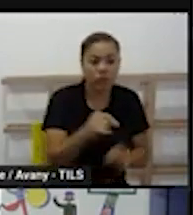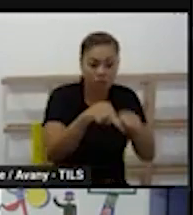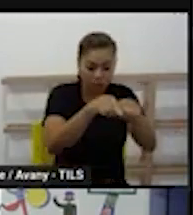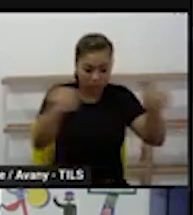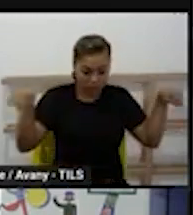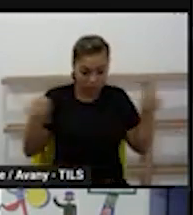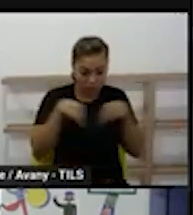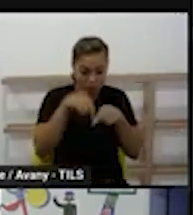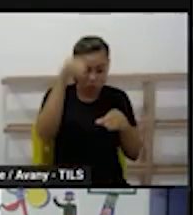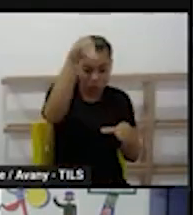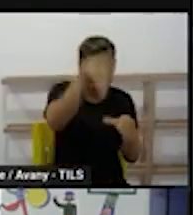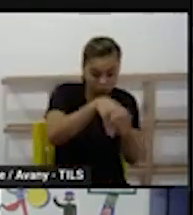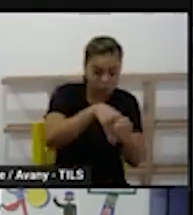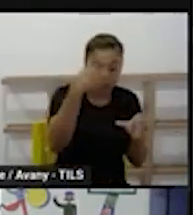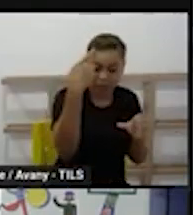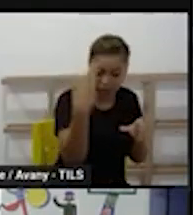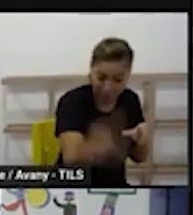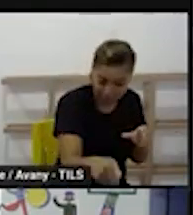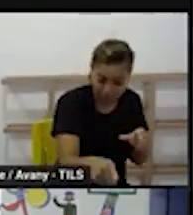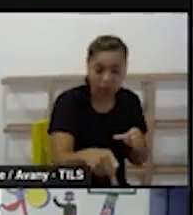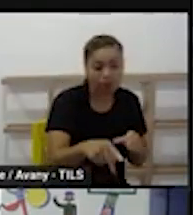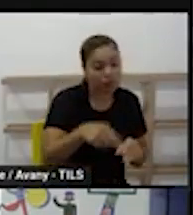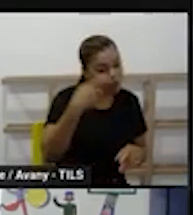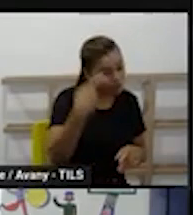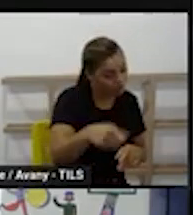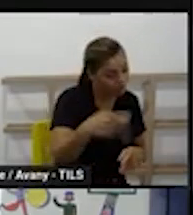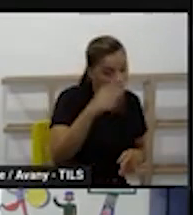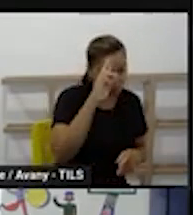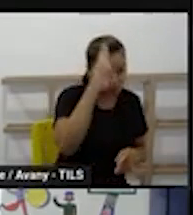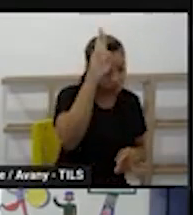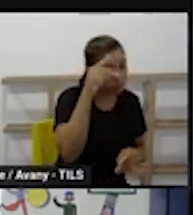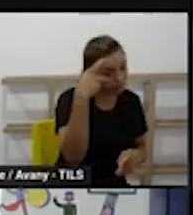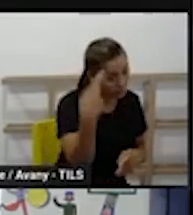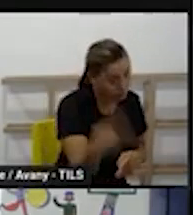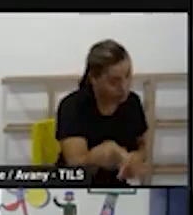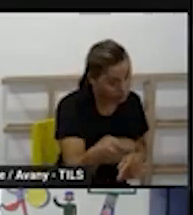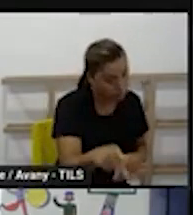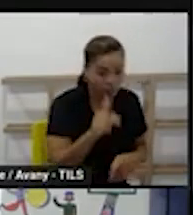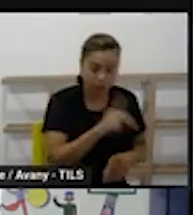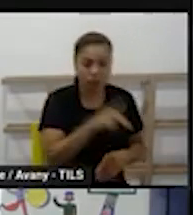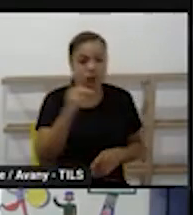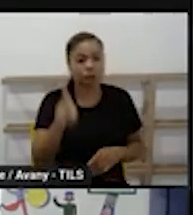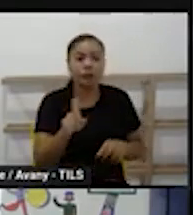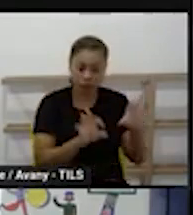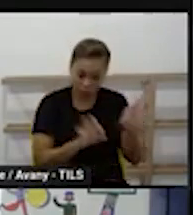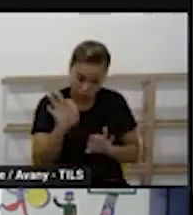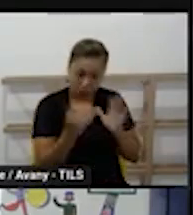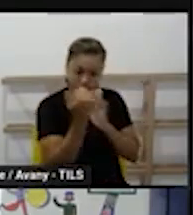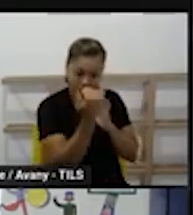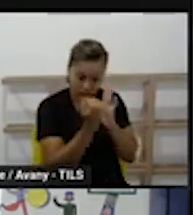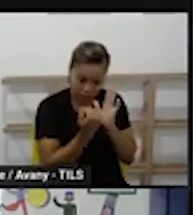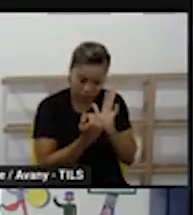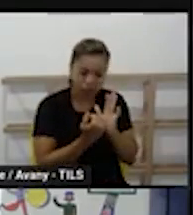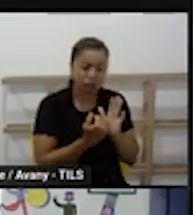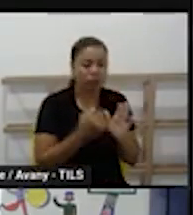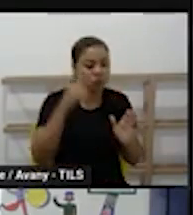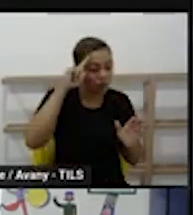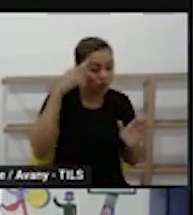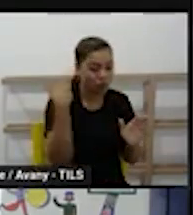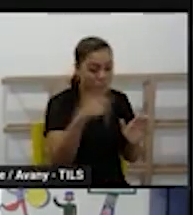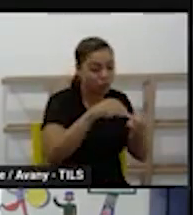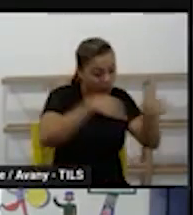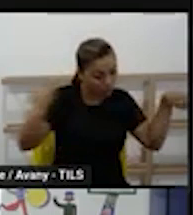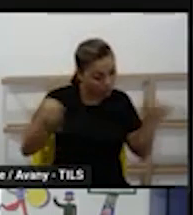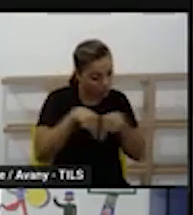professor que elenca é a rotina das crianças mas o professor que organiza e planeja essa rotina que está